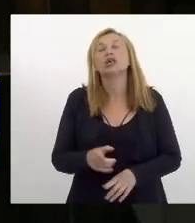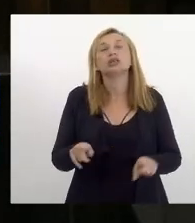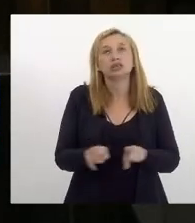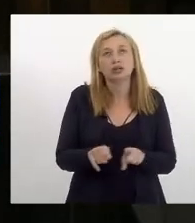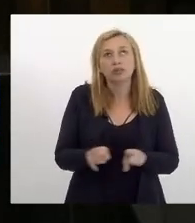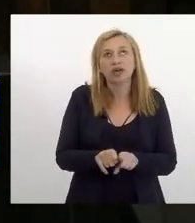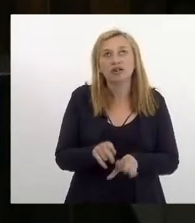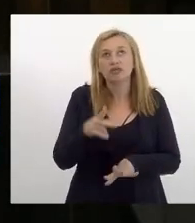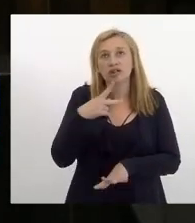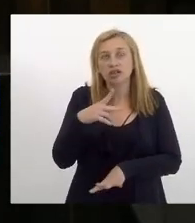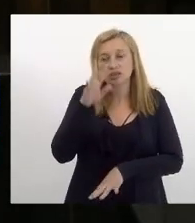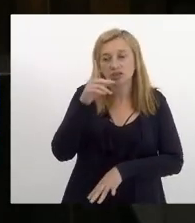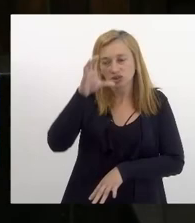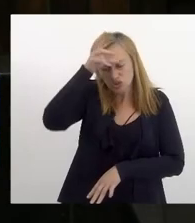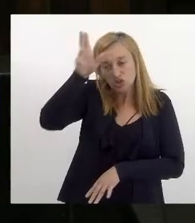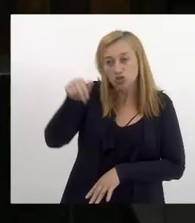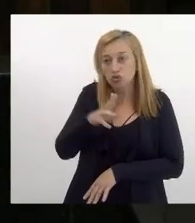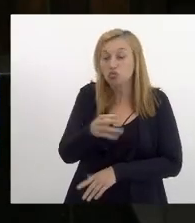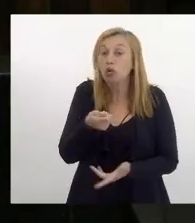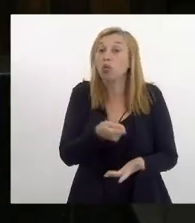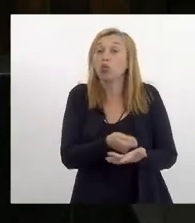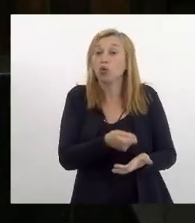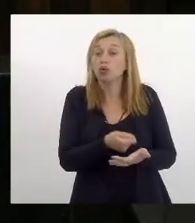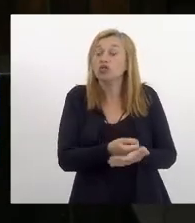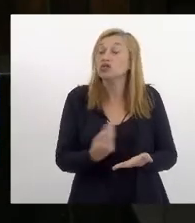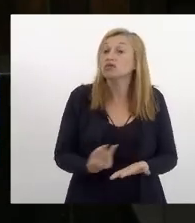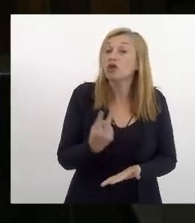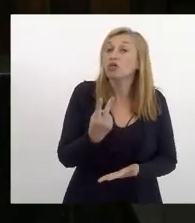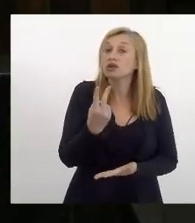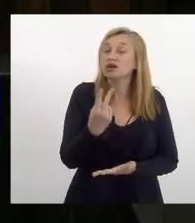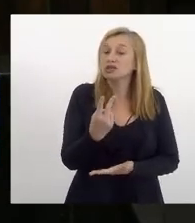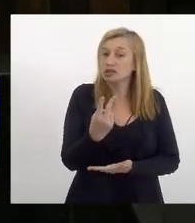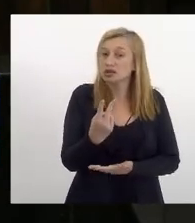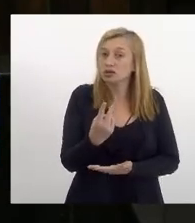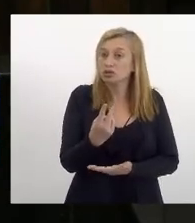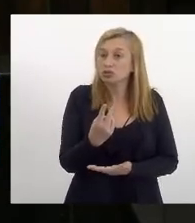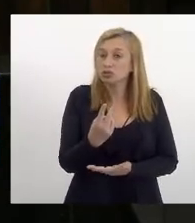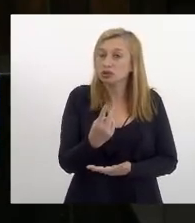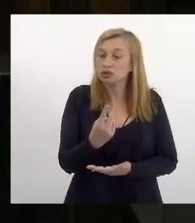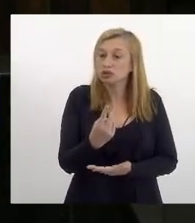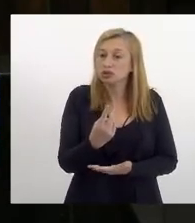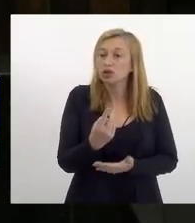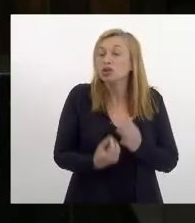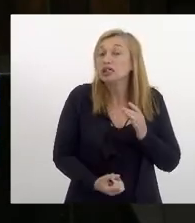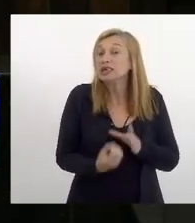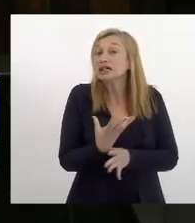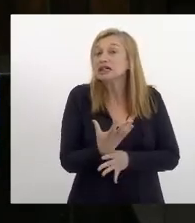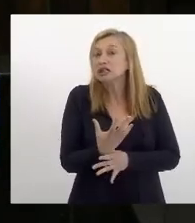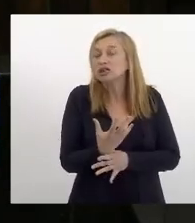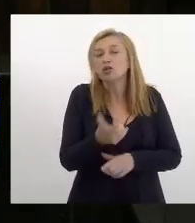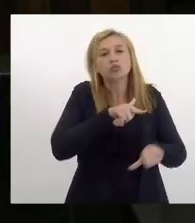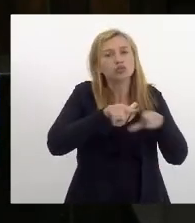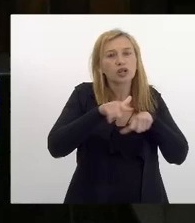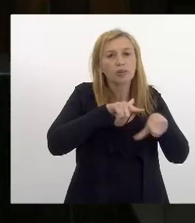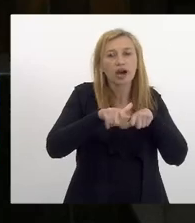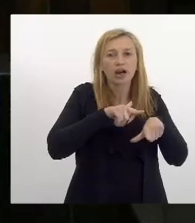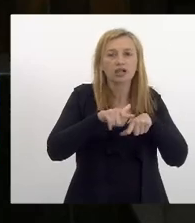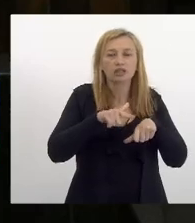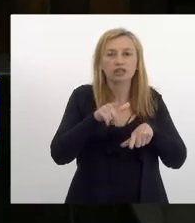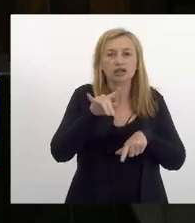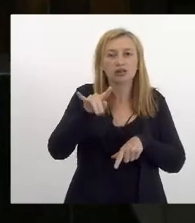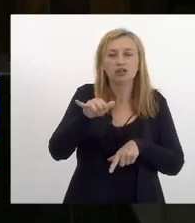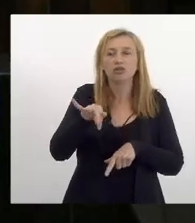também foi levar uma cobrança de valorização daqueles que constroem o trabalho da